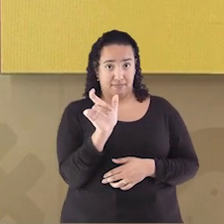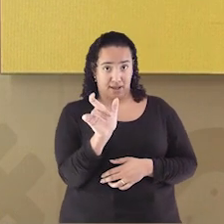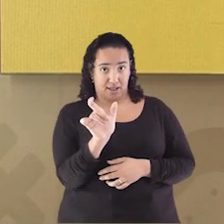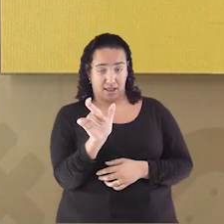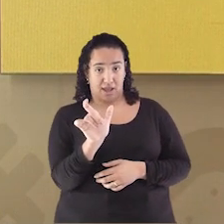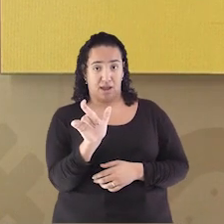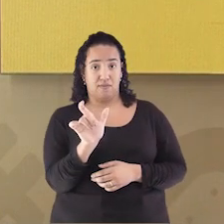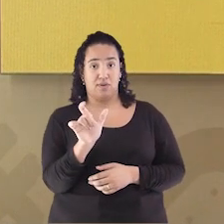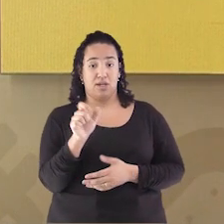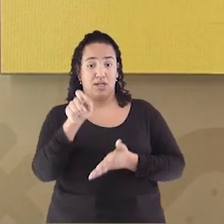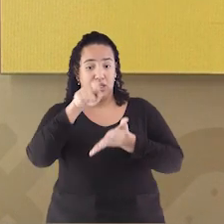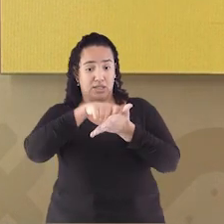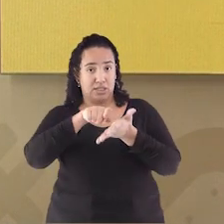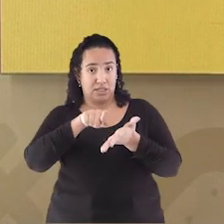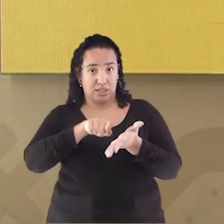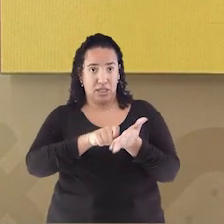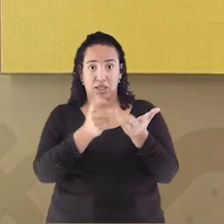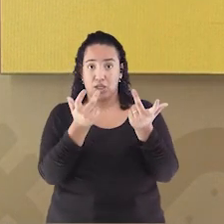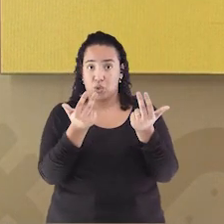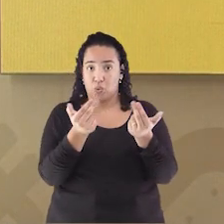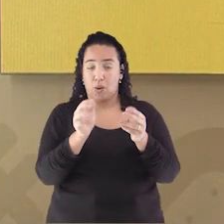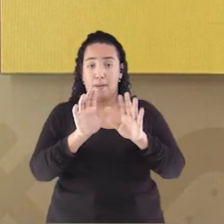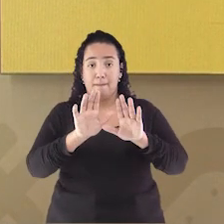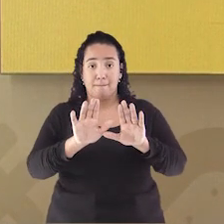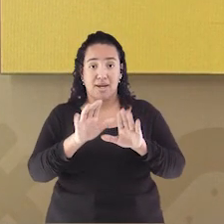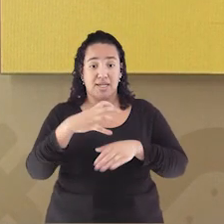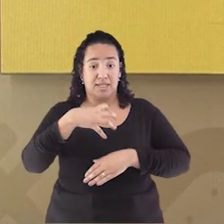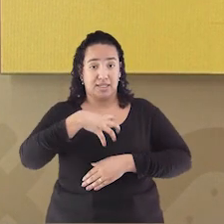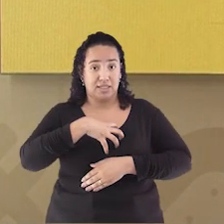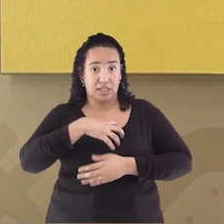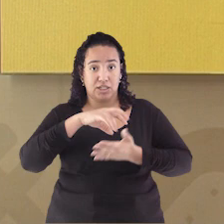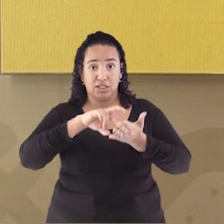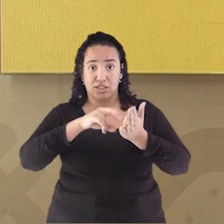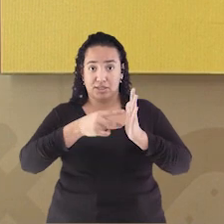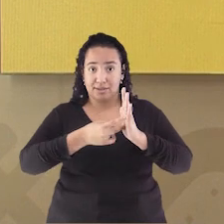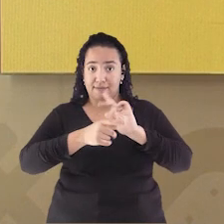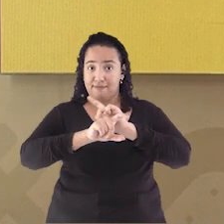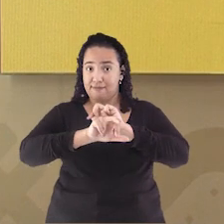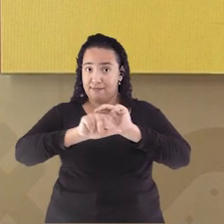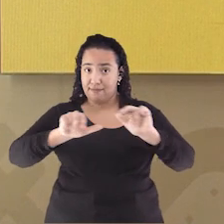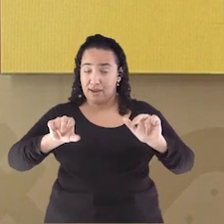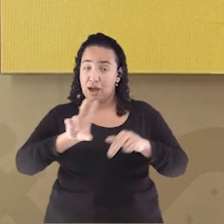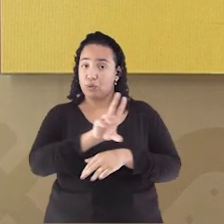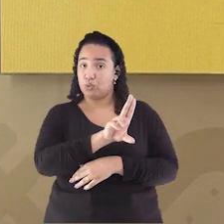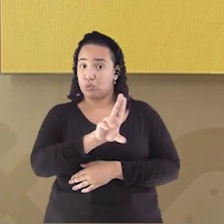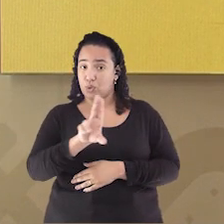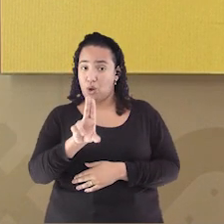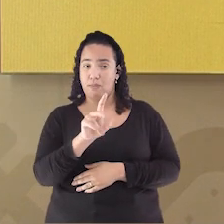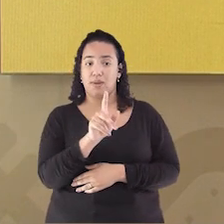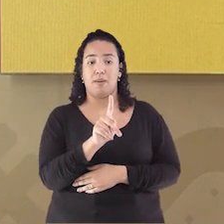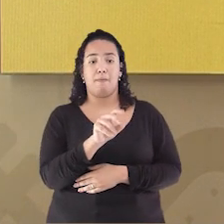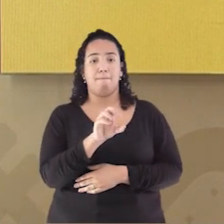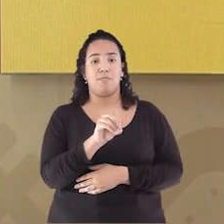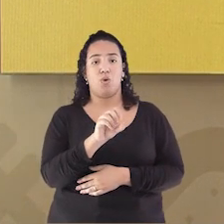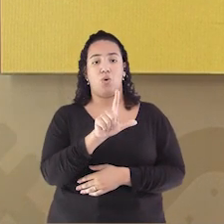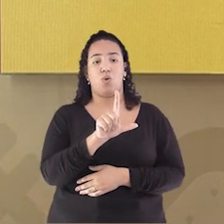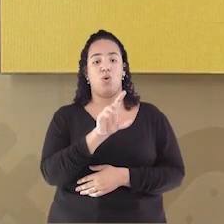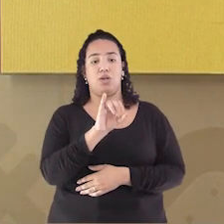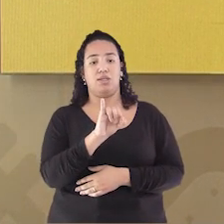do mesmo jeito Mas tem muitos significados Diferentes Chamamos de palavras